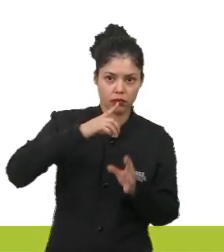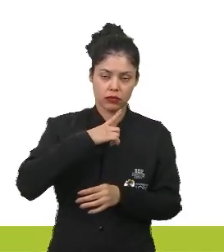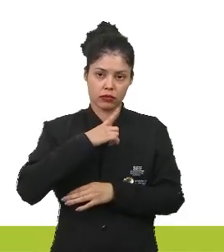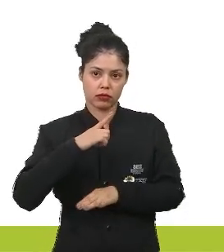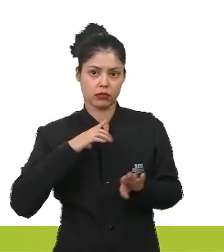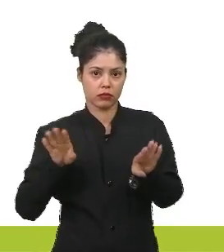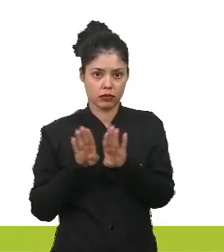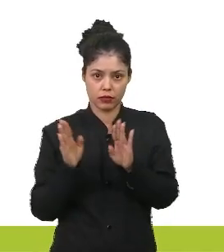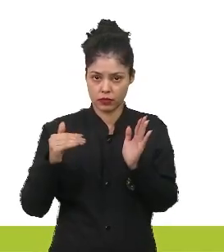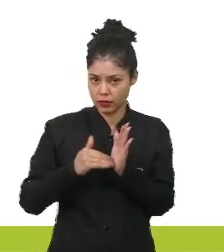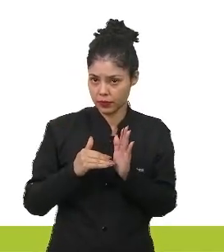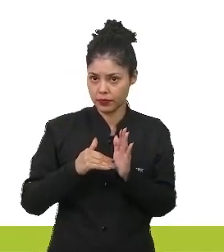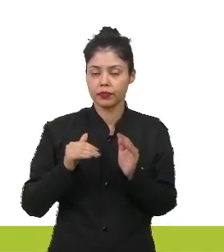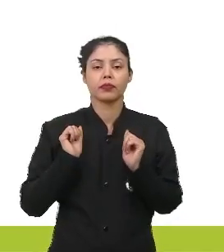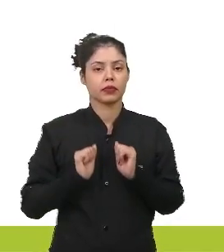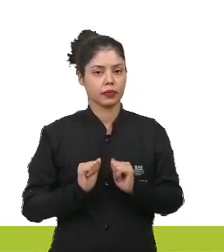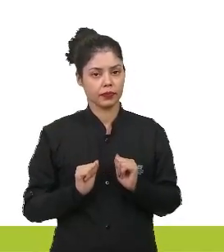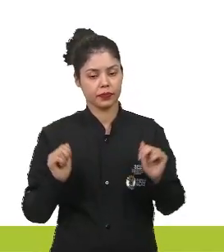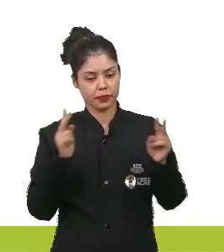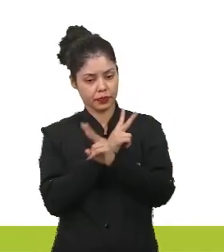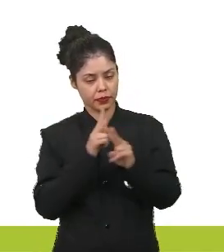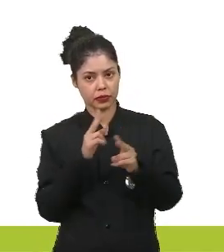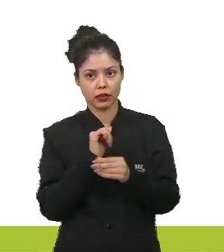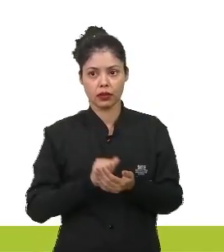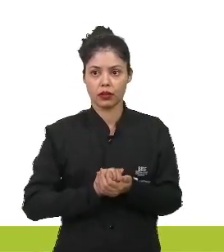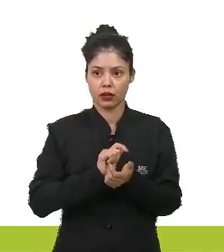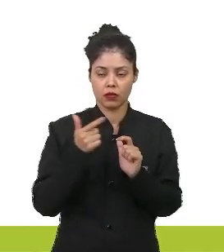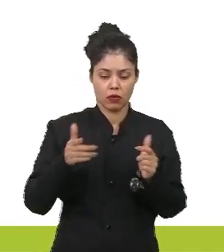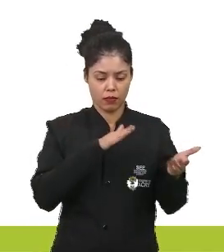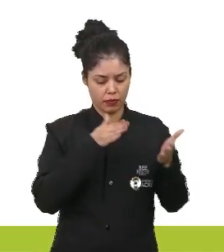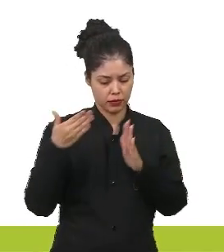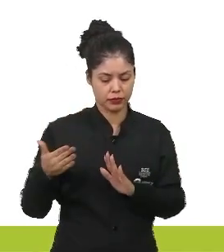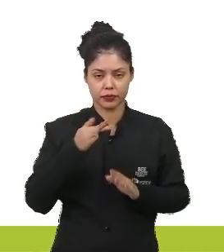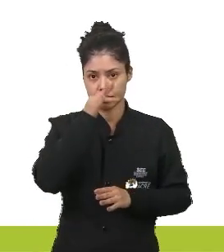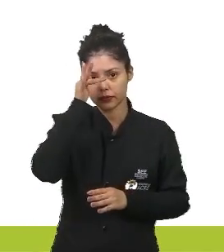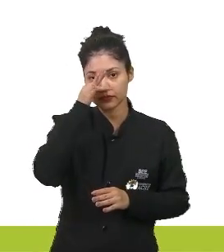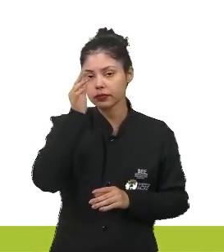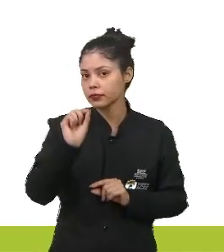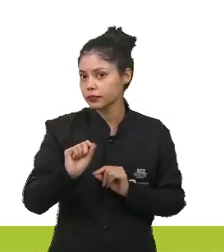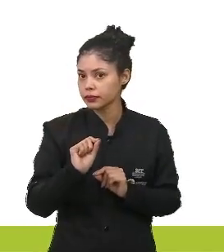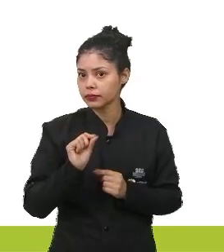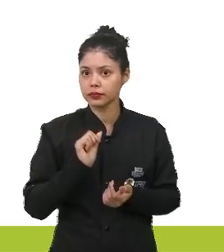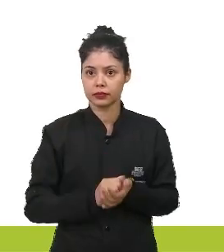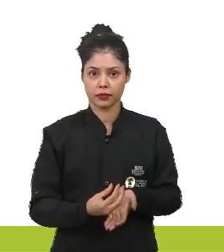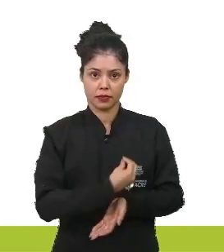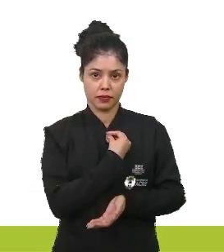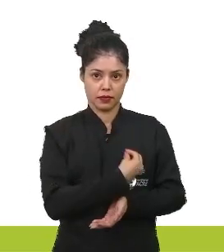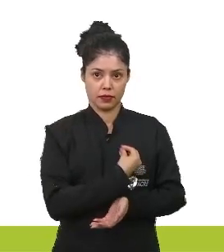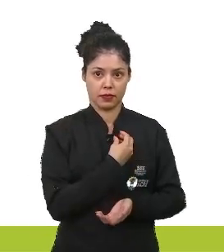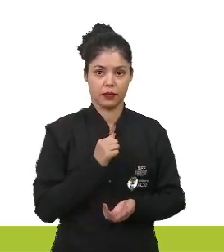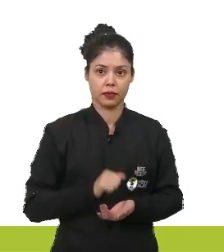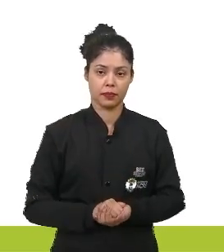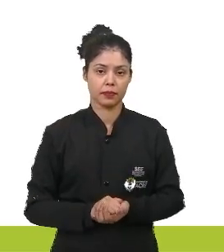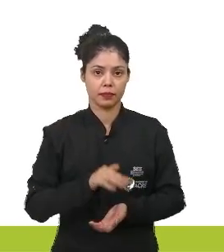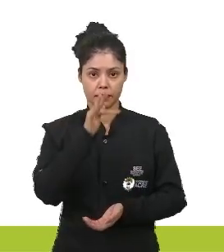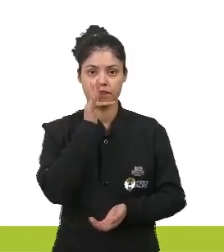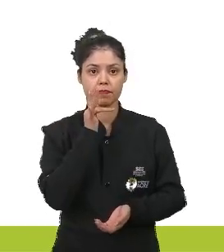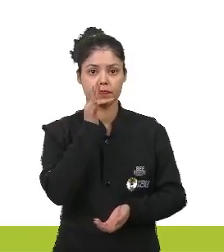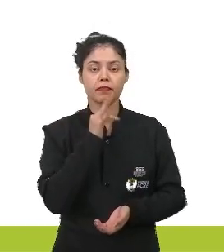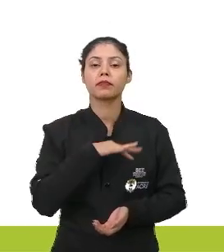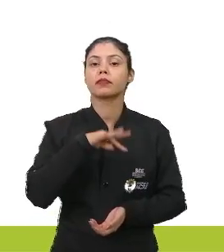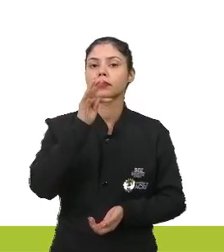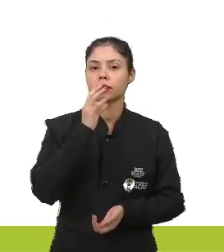aves humanos e até o vento podem polinizar. A maior parte das flores apresenta as partes feminina e